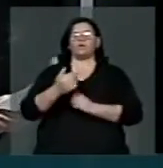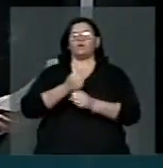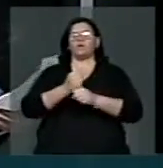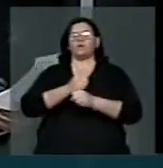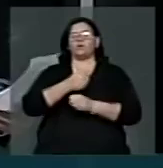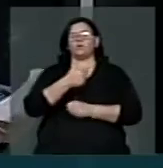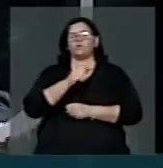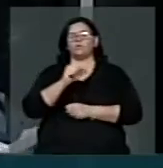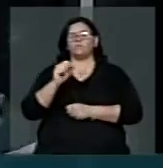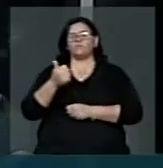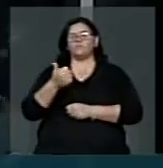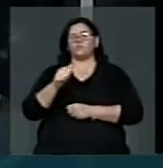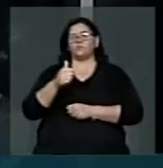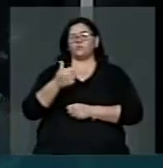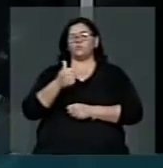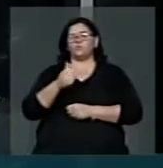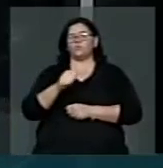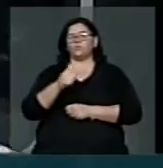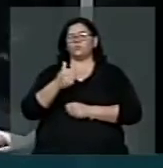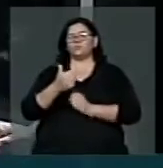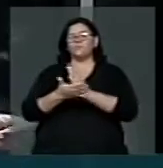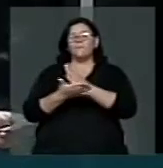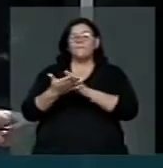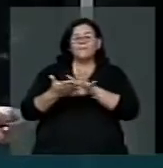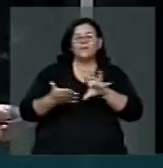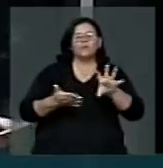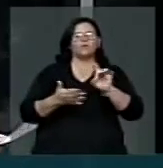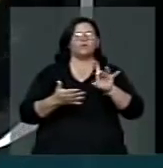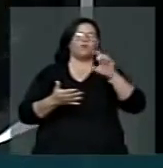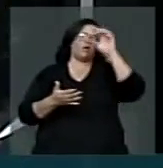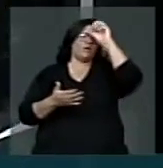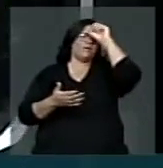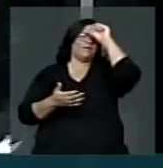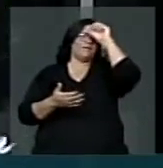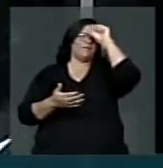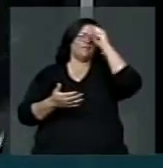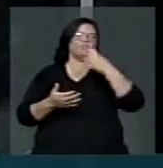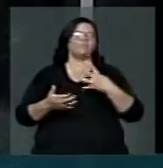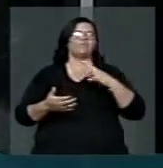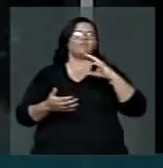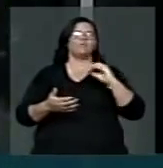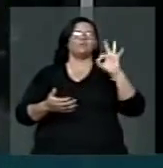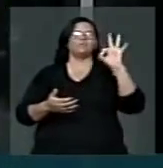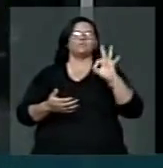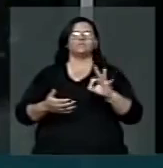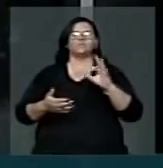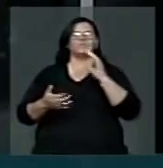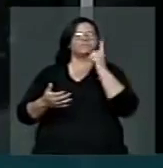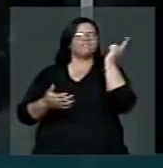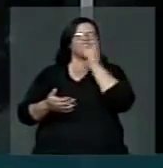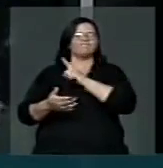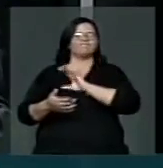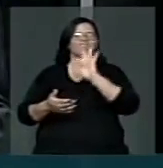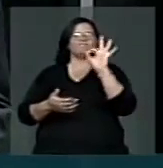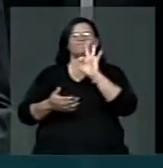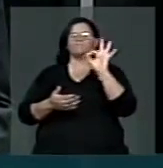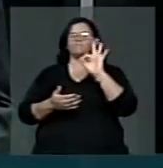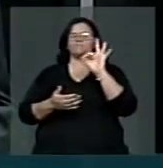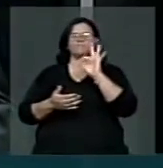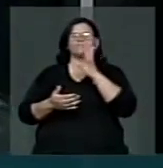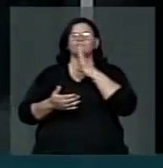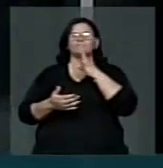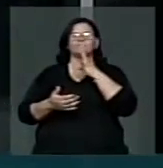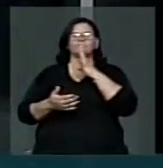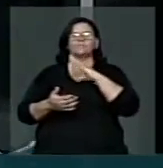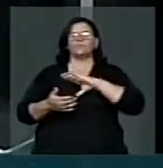pouco mais da metade aprenderam o esperado, que 40% não alcançaram o índice de aprendizado em português e